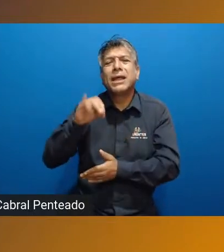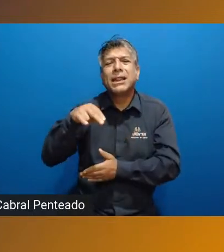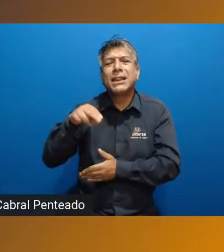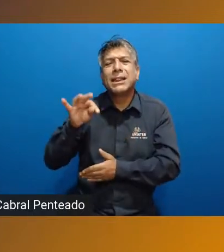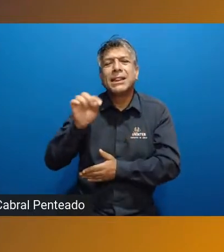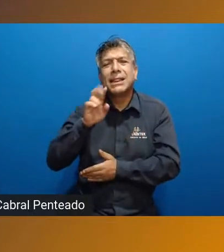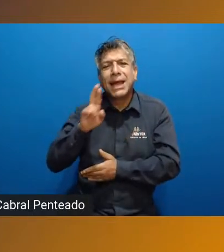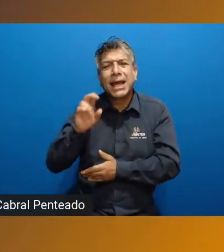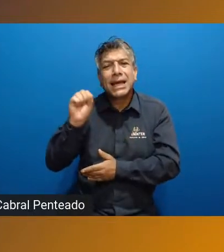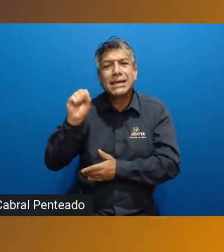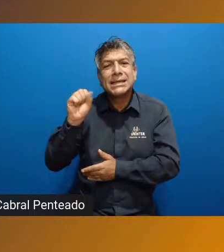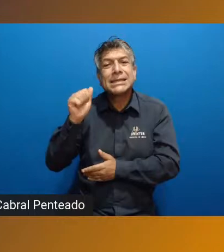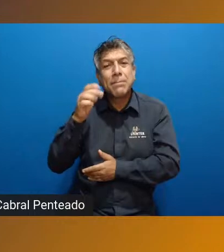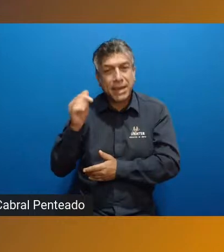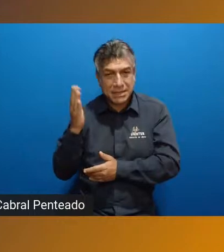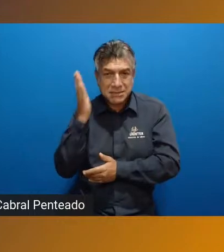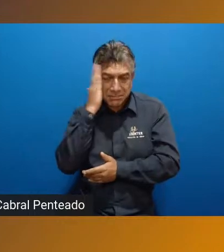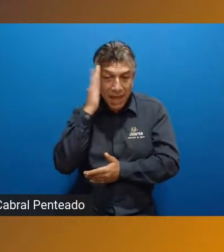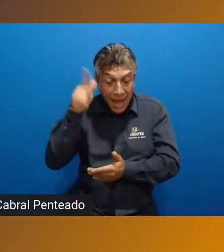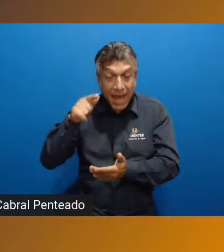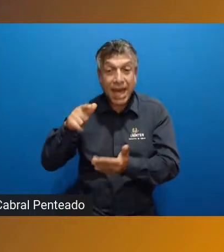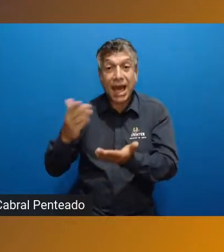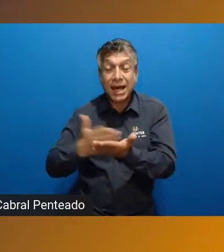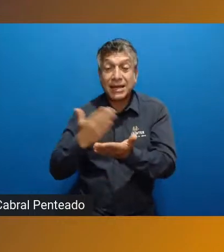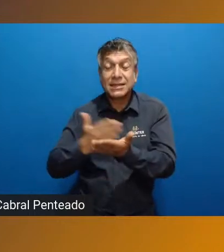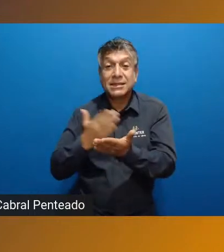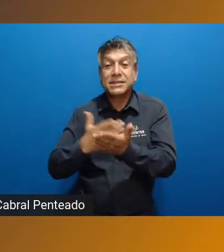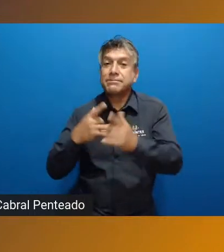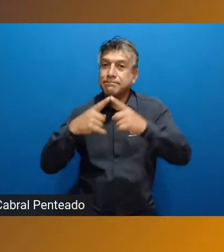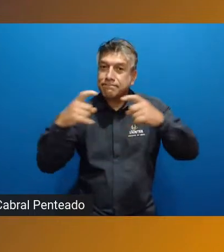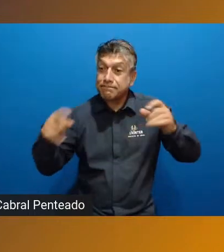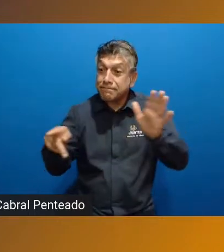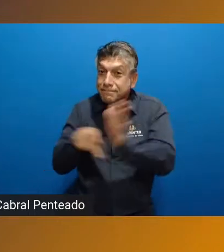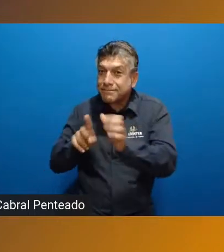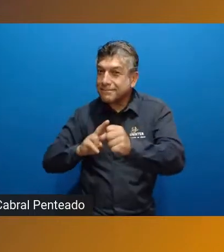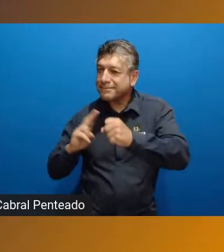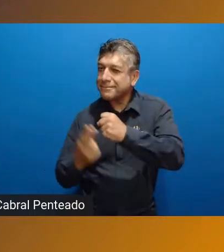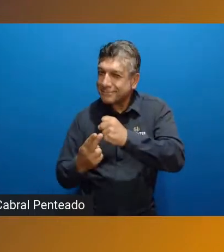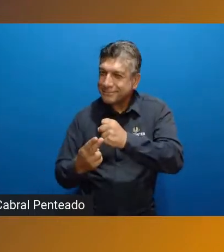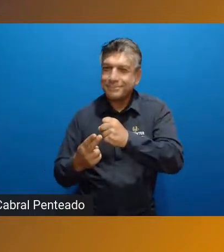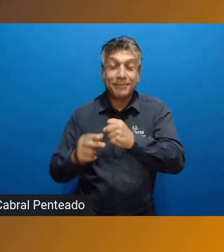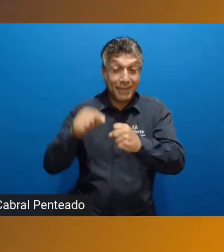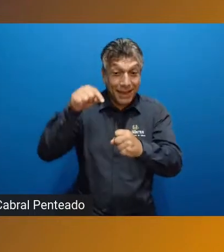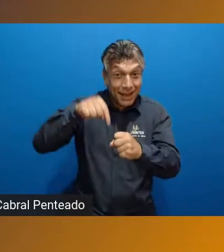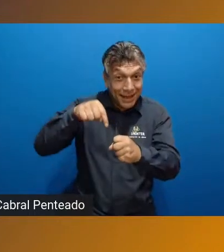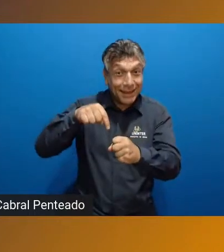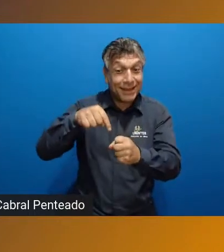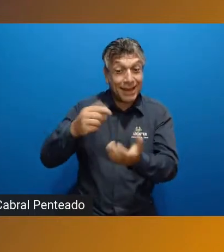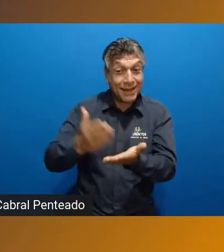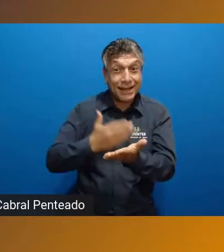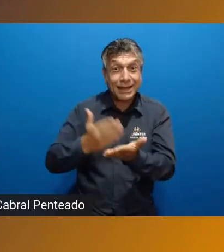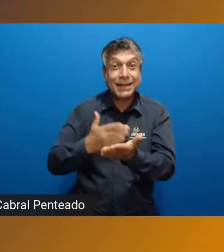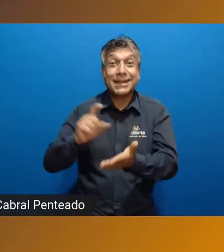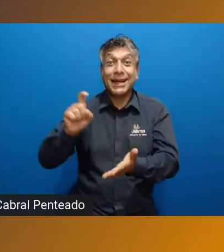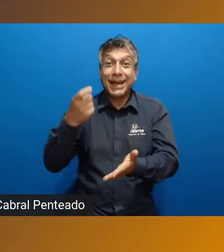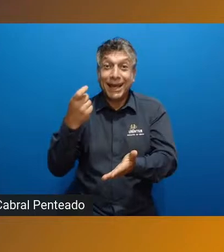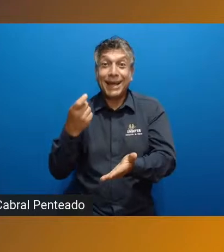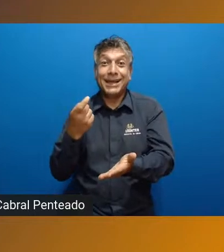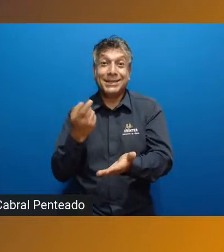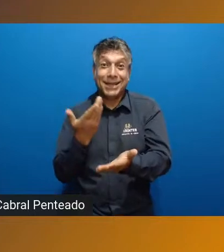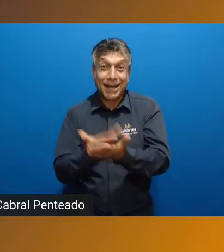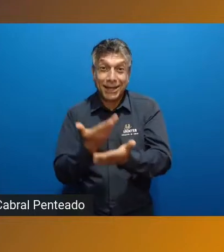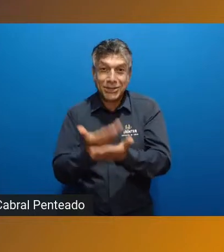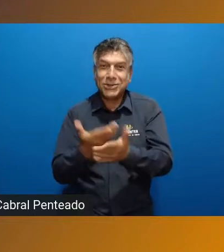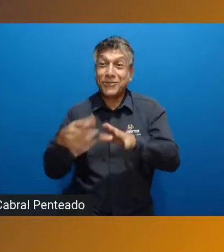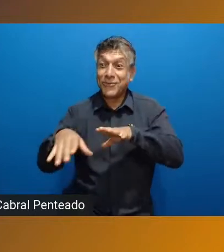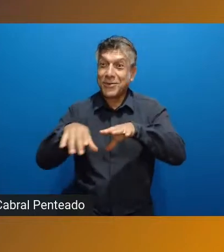científico da Uninter. Então, nesse caderno, os egressos, os nossos alunos que estão